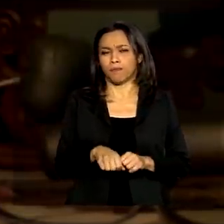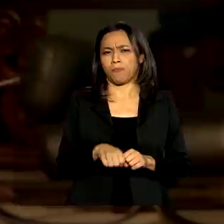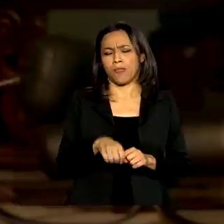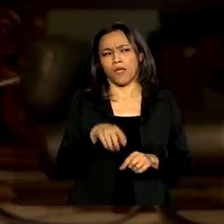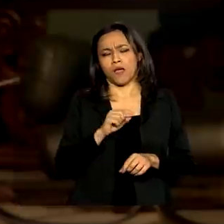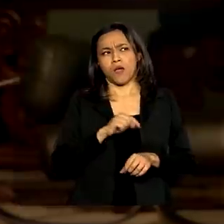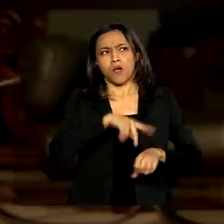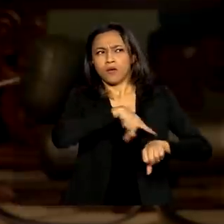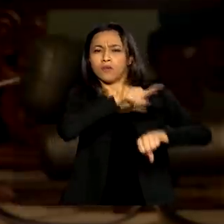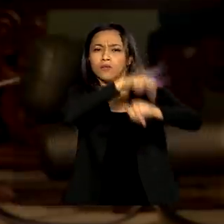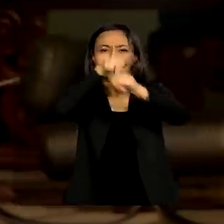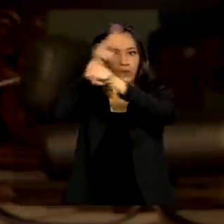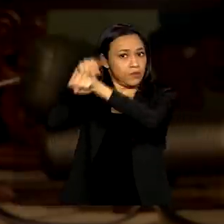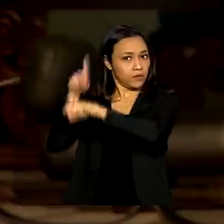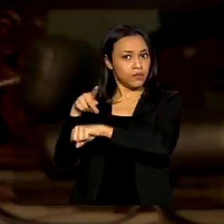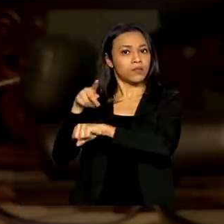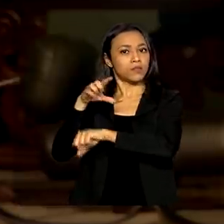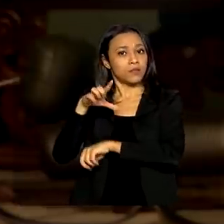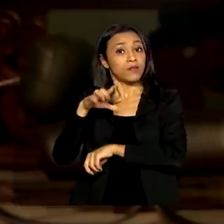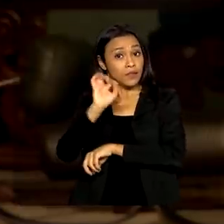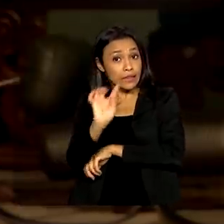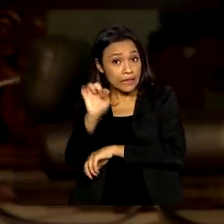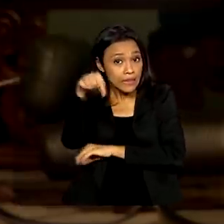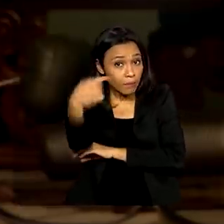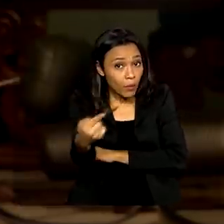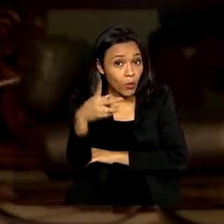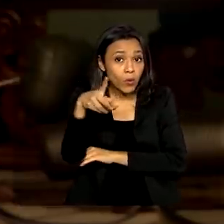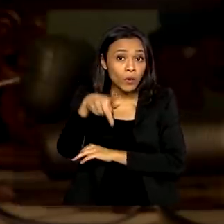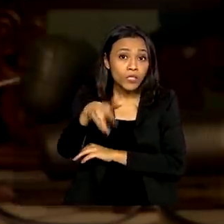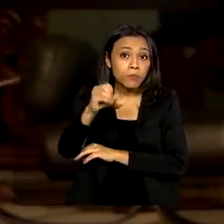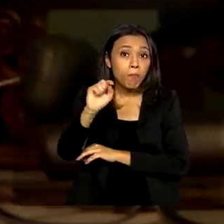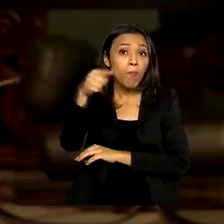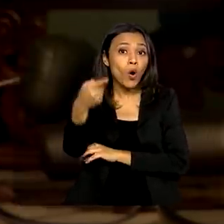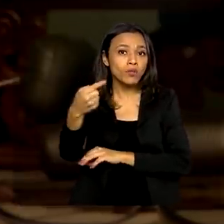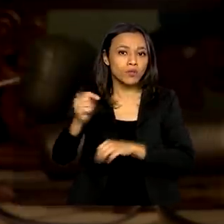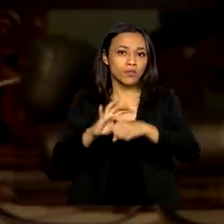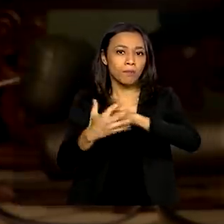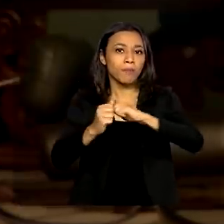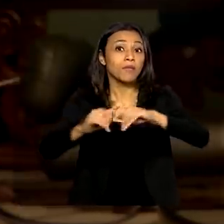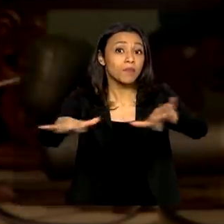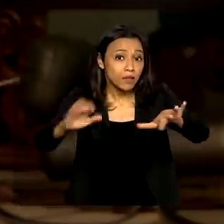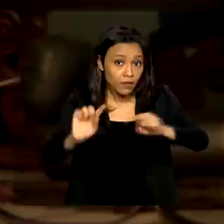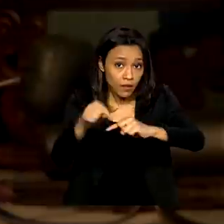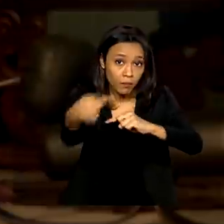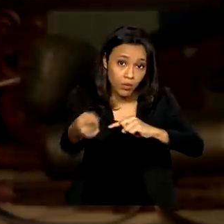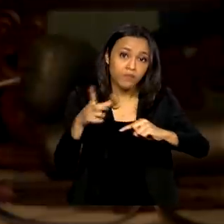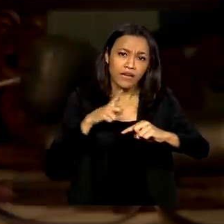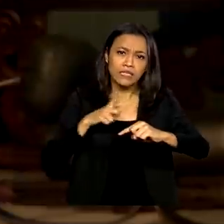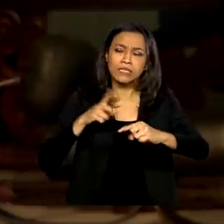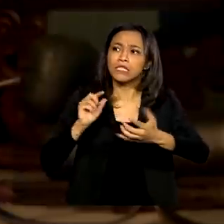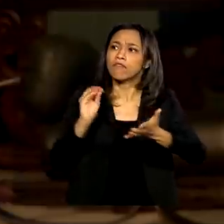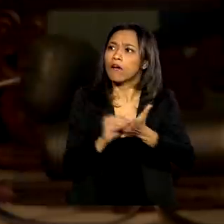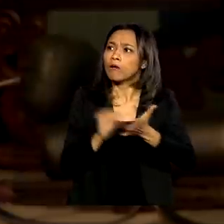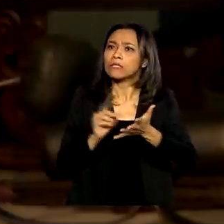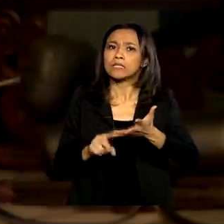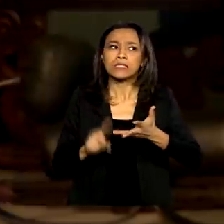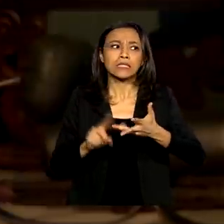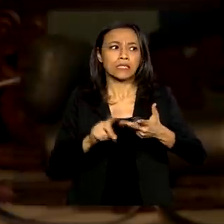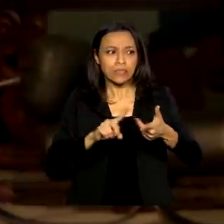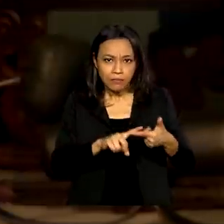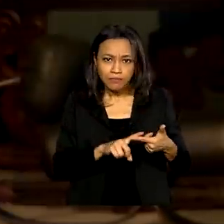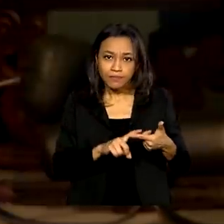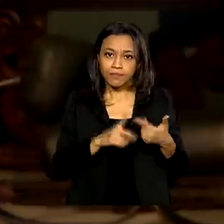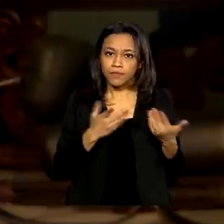países vão ter necessidades depois da pandemia, necessidades econômicas e outros tipos de necessidades de bens de consumo,